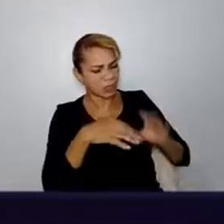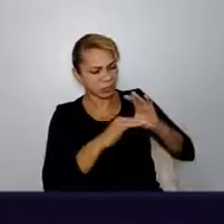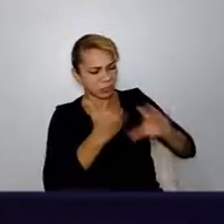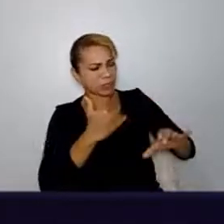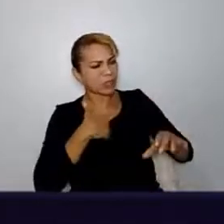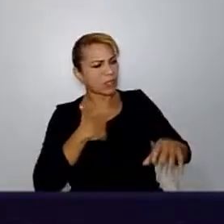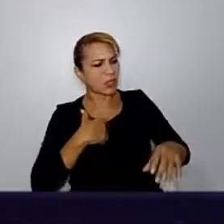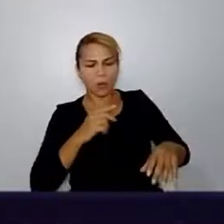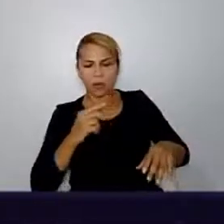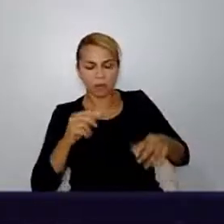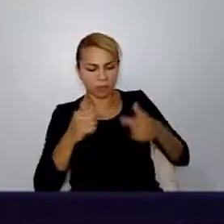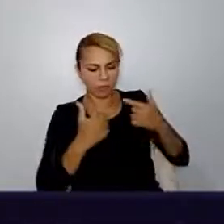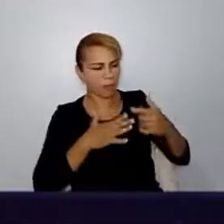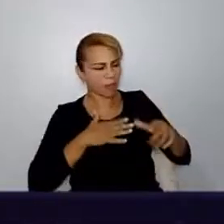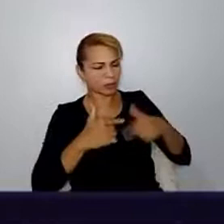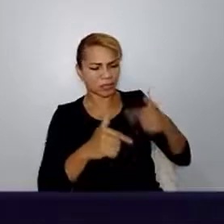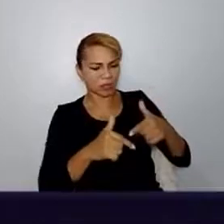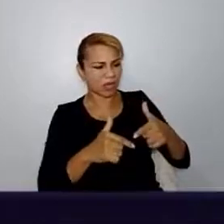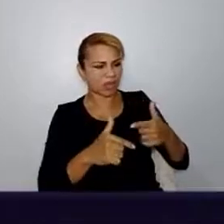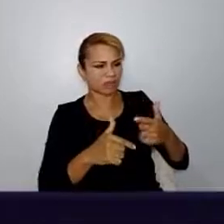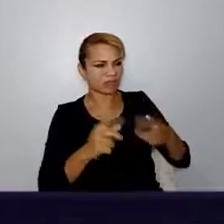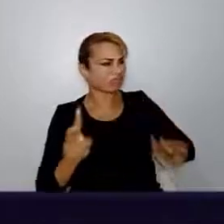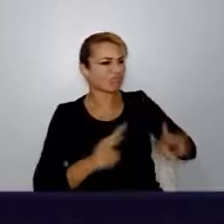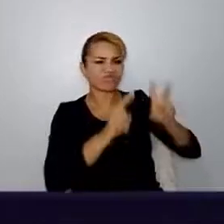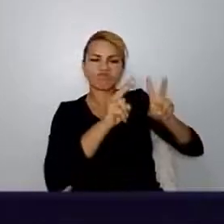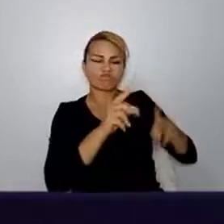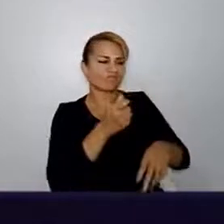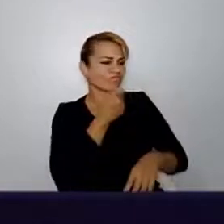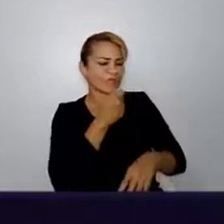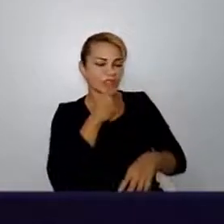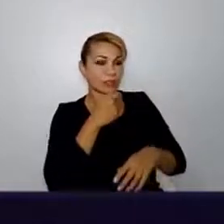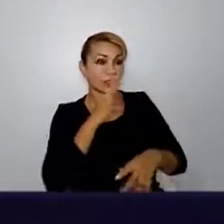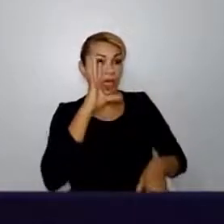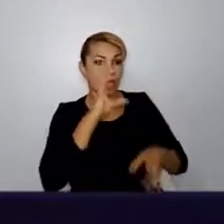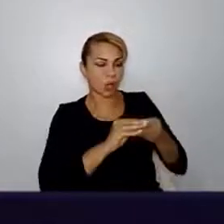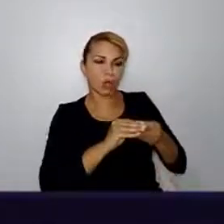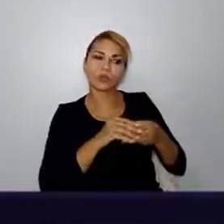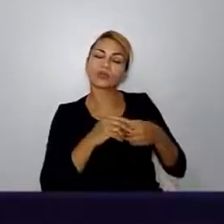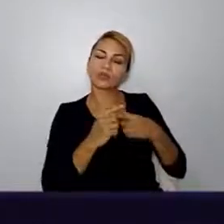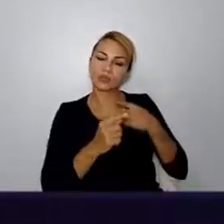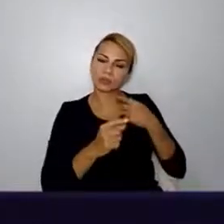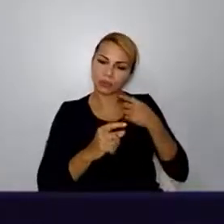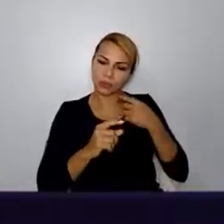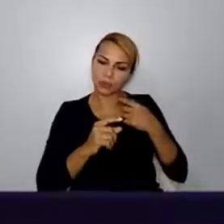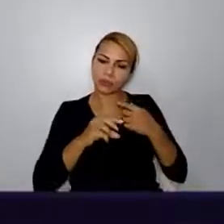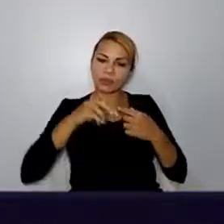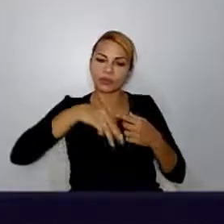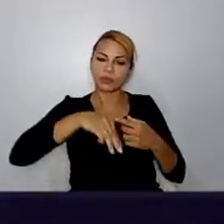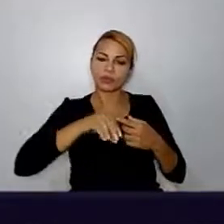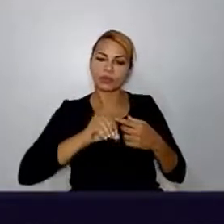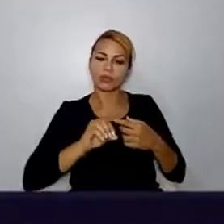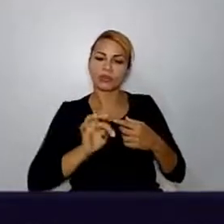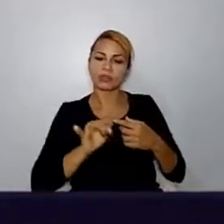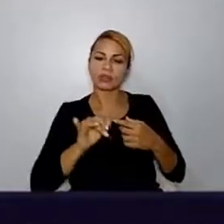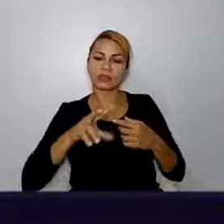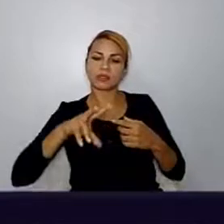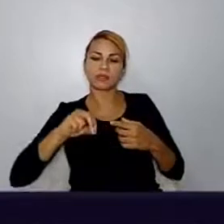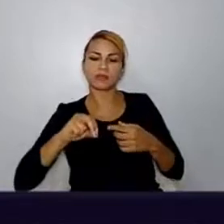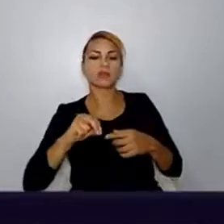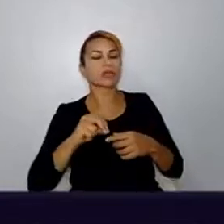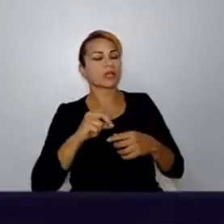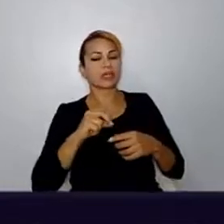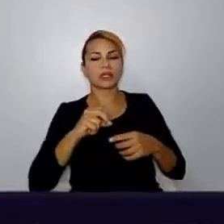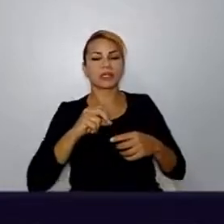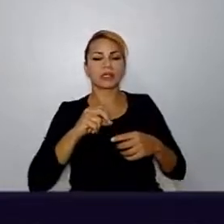e tudo, nananã. E a conclusão foi, o motivo da discussão foi uma